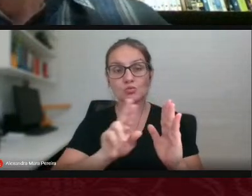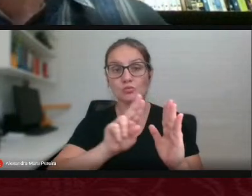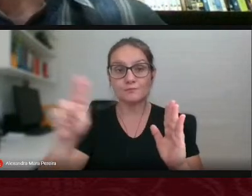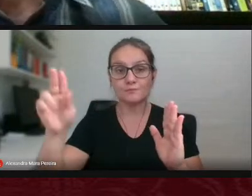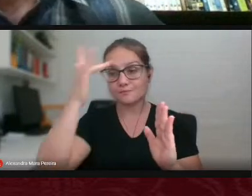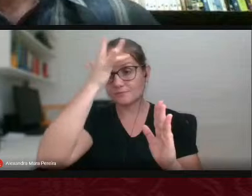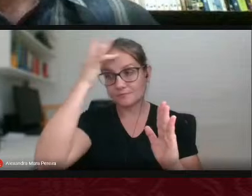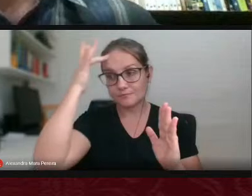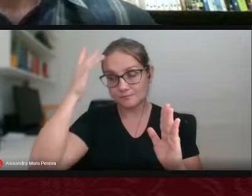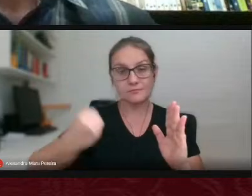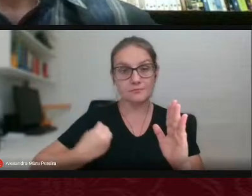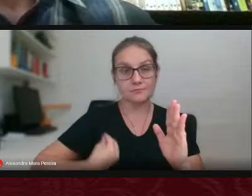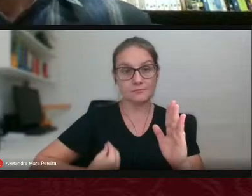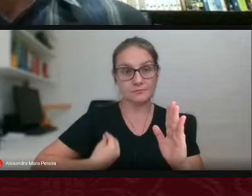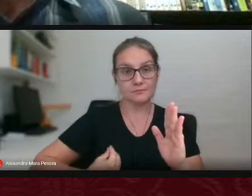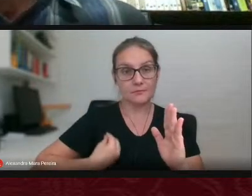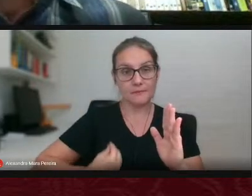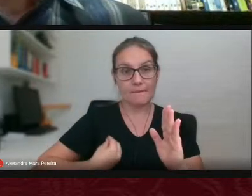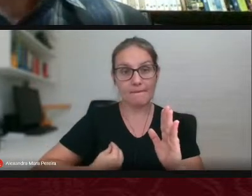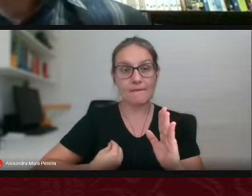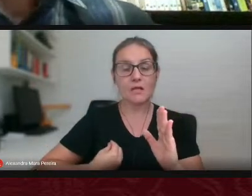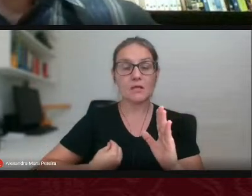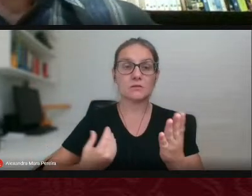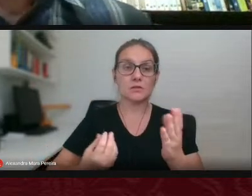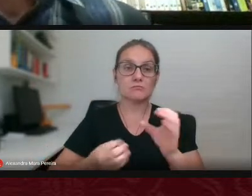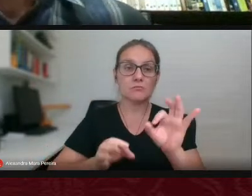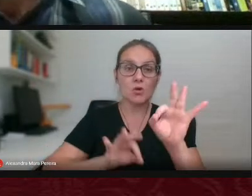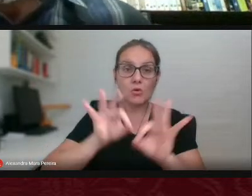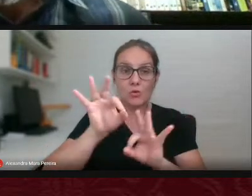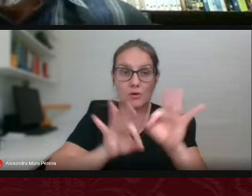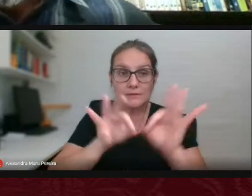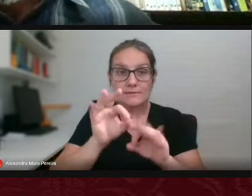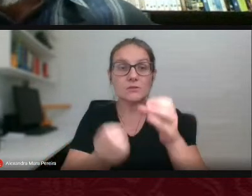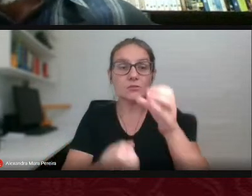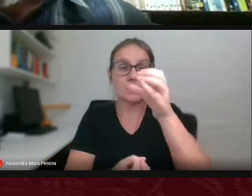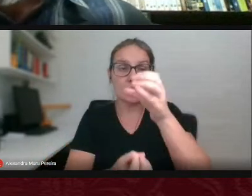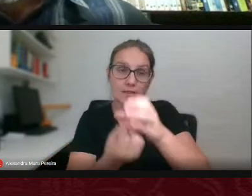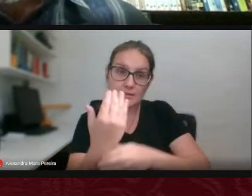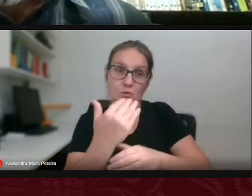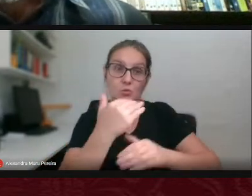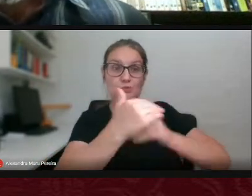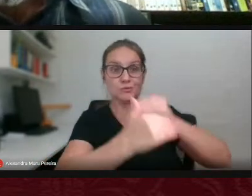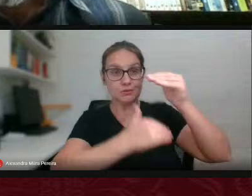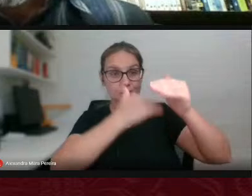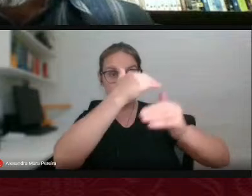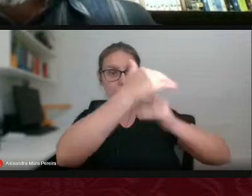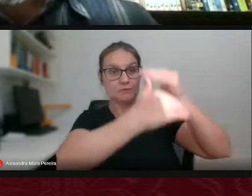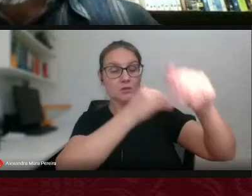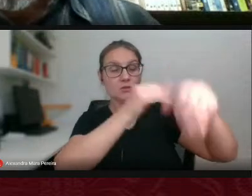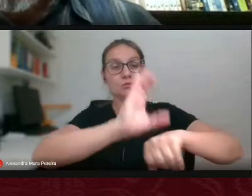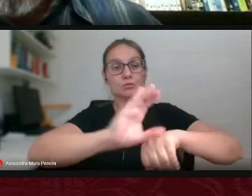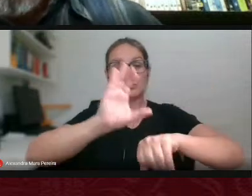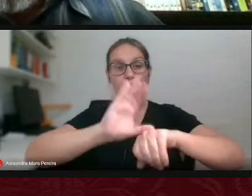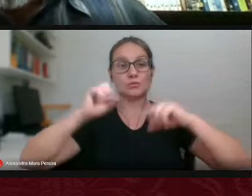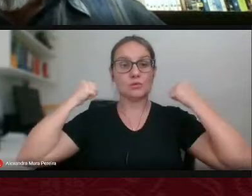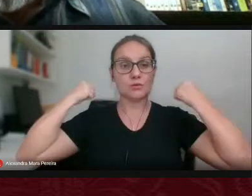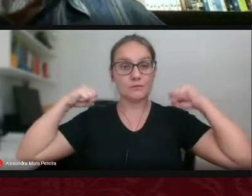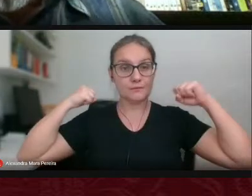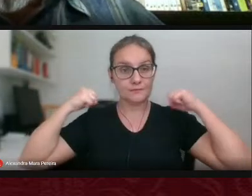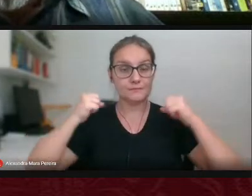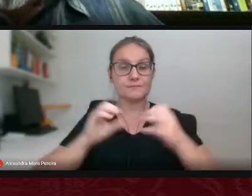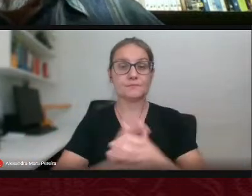participaram da consolidação não apenas da implantação como também da consolidação do curso de educação física